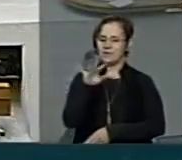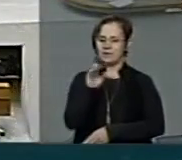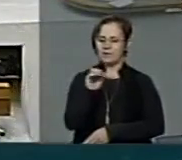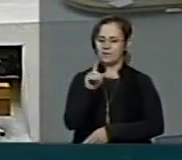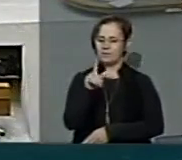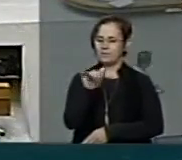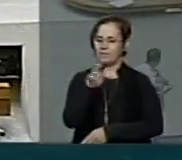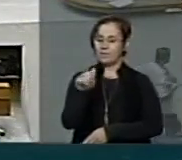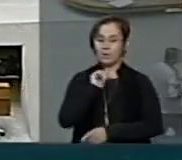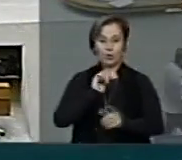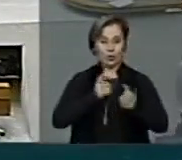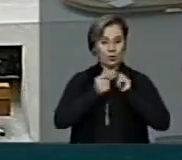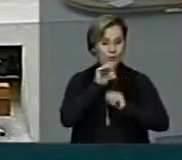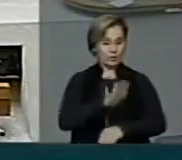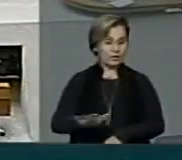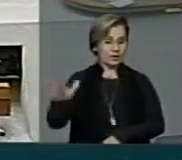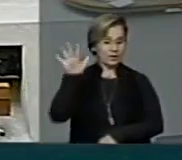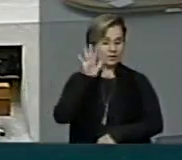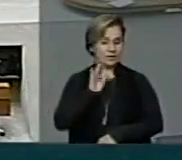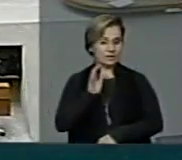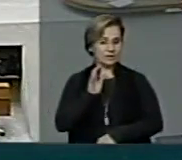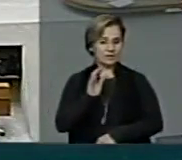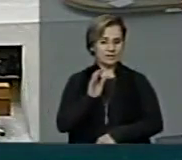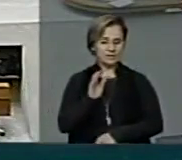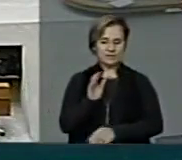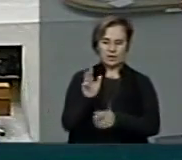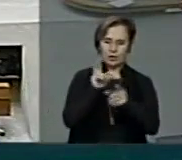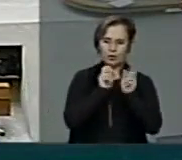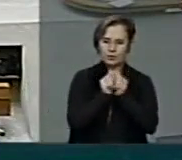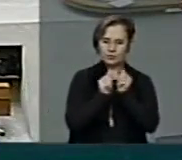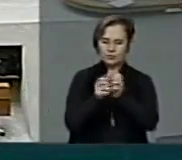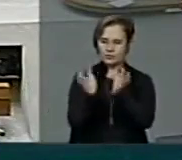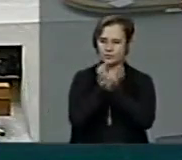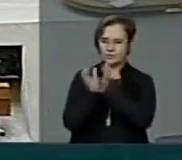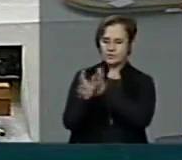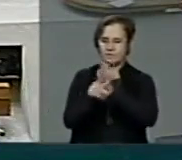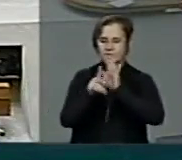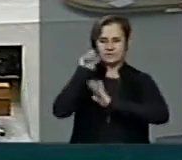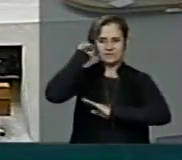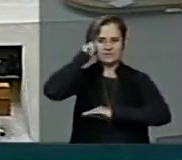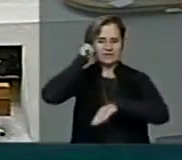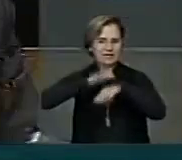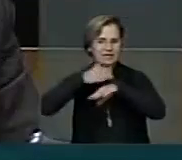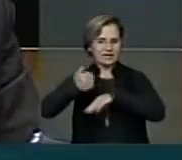coordenador-geral da Coordenação Nacional de Entidades Negras da Bahia,